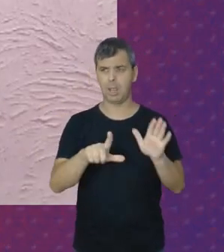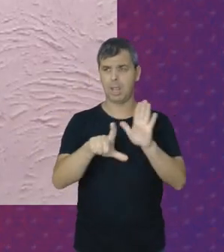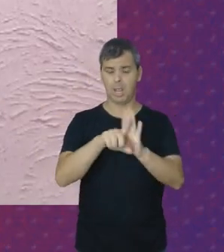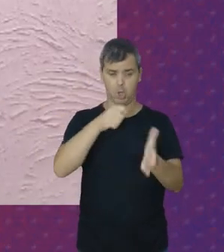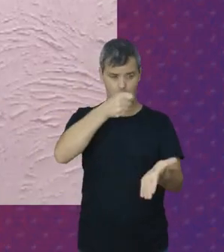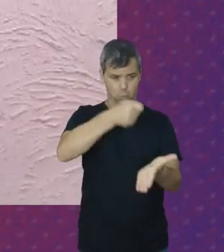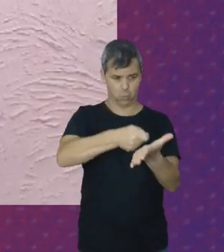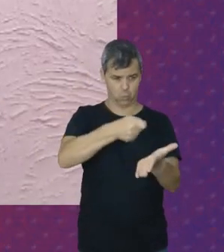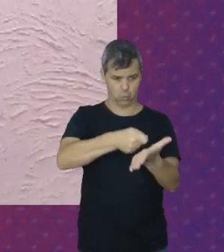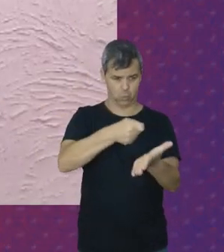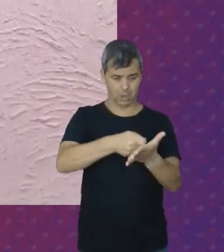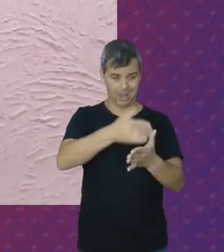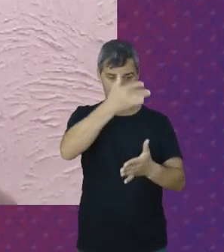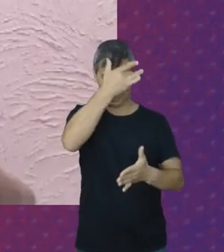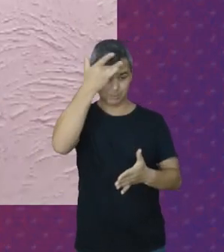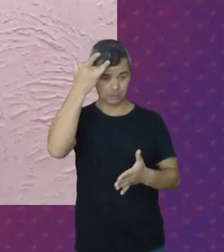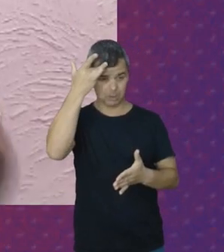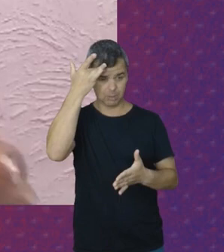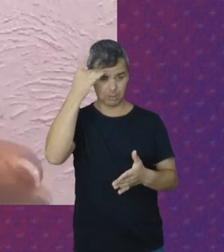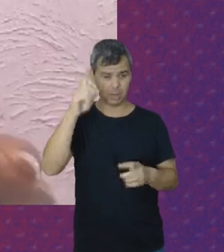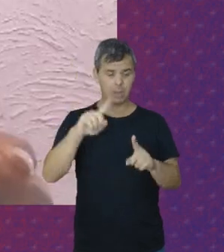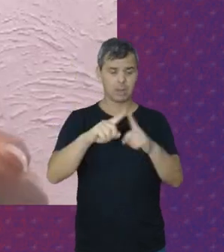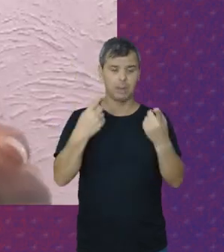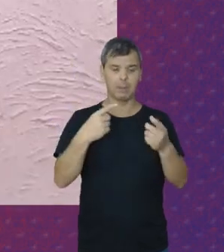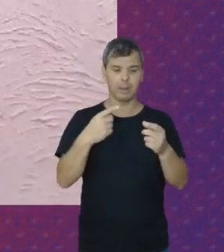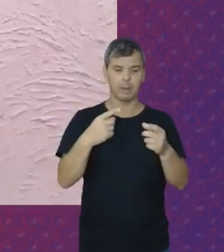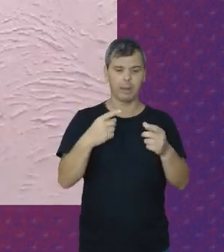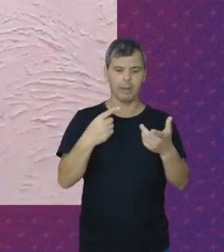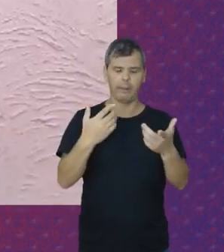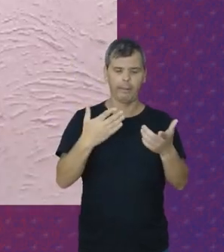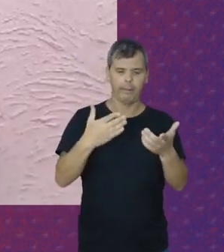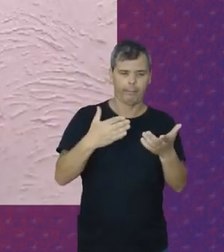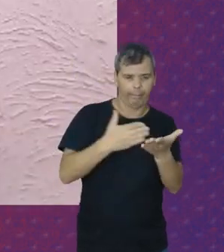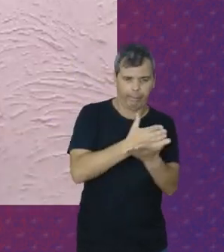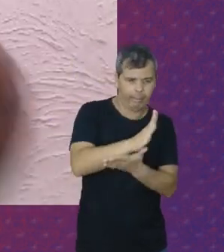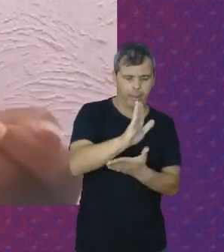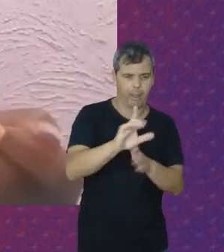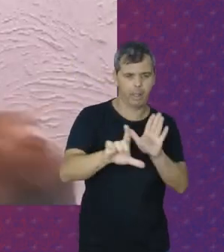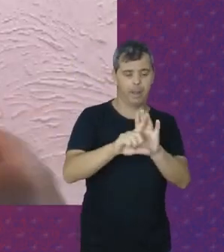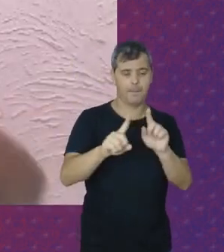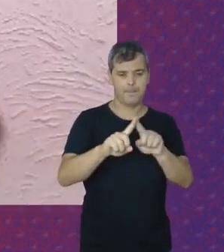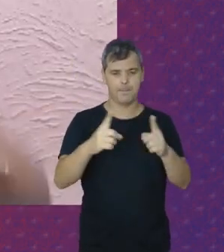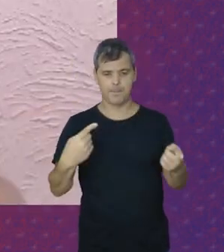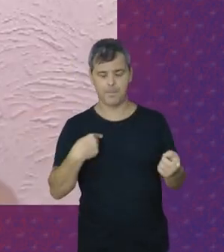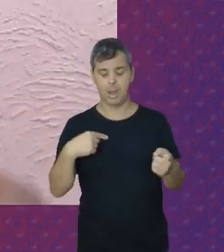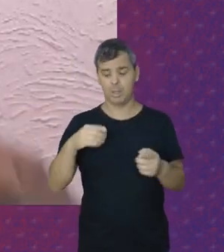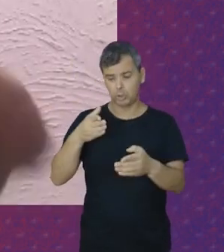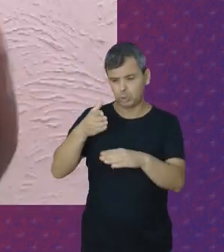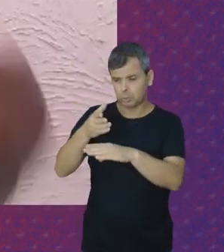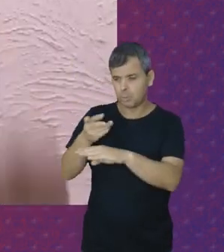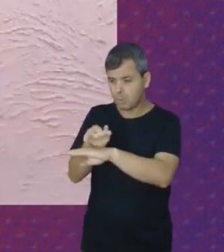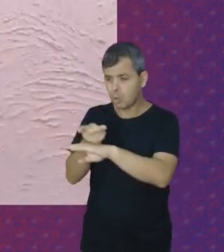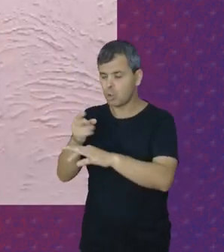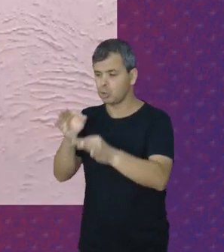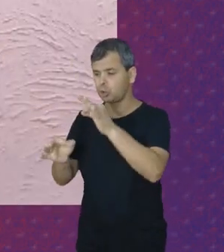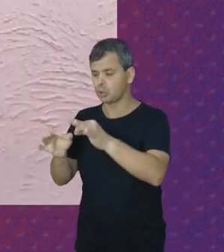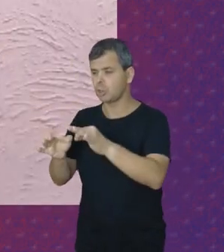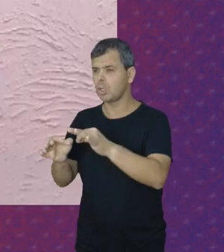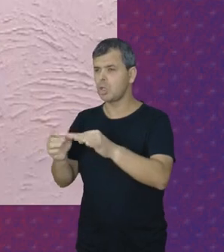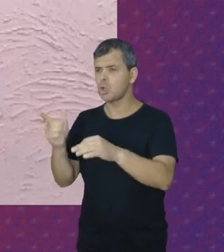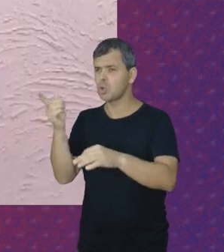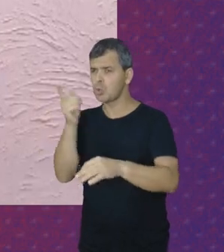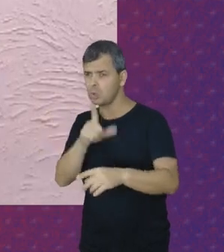obrigado A pessoa pode até querer Burlier a lei Mas aí depois A gente vai na justiça Corre atrás E consegue